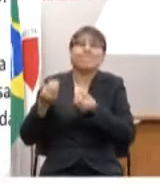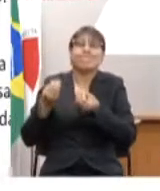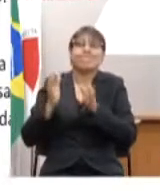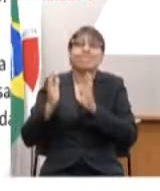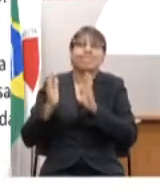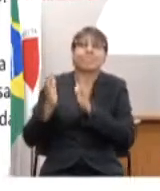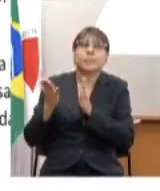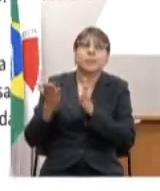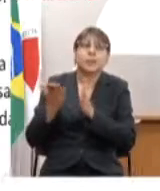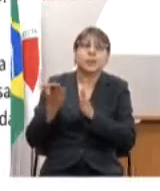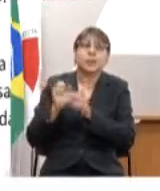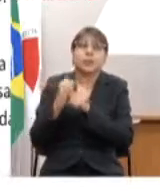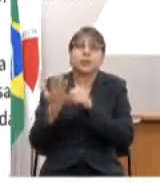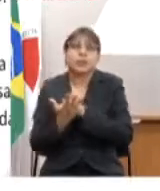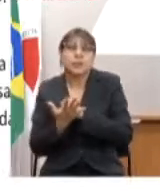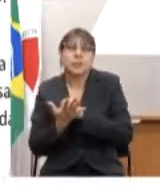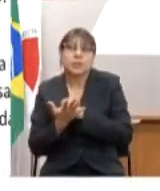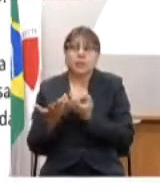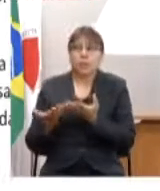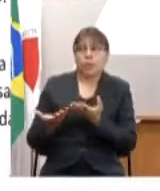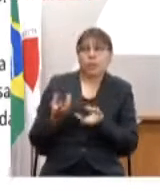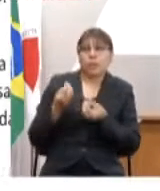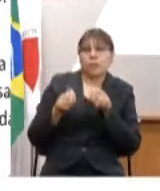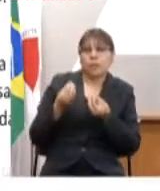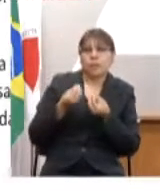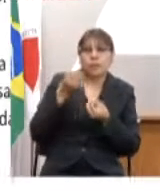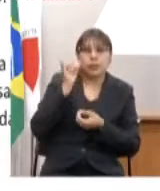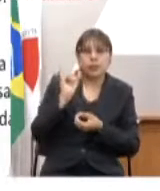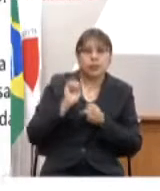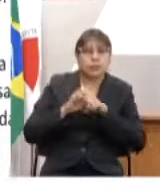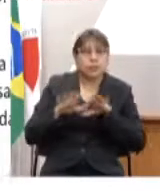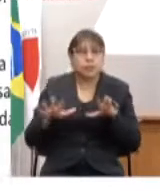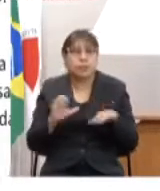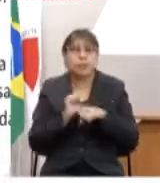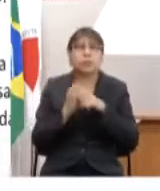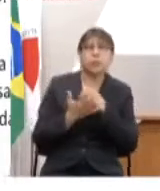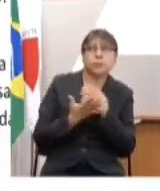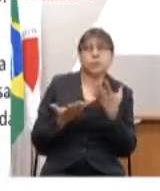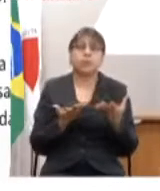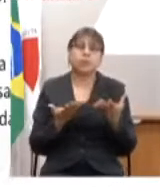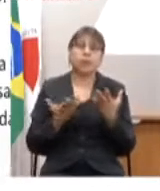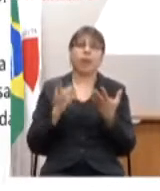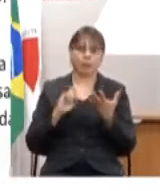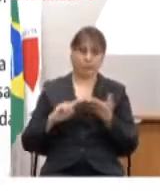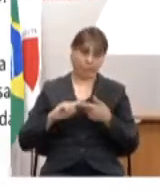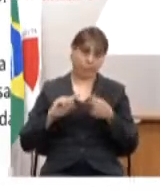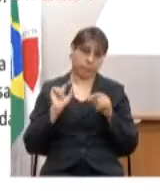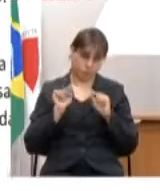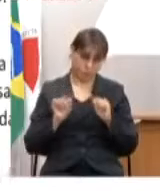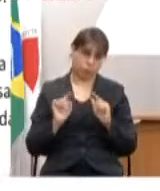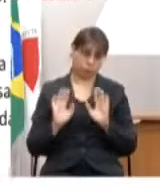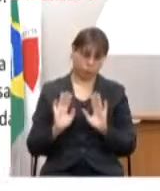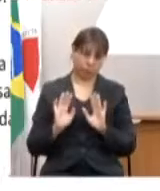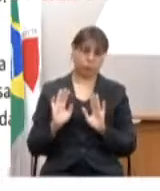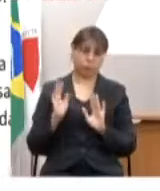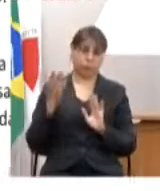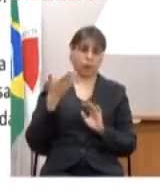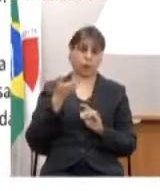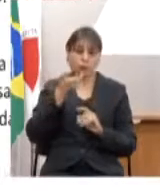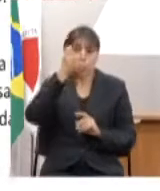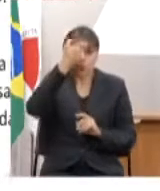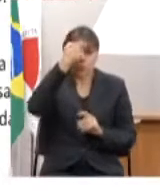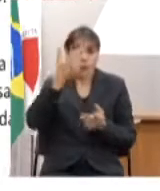compatibilizar o combate à epidemia com a retomada consciente das atividades